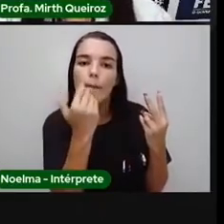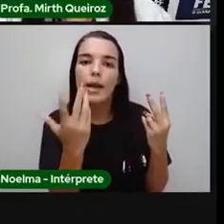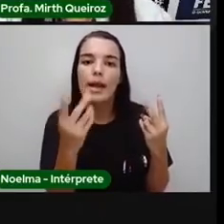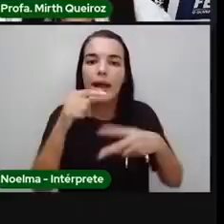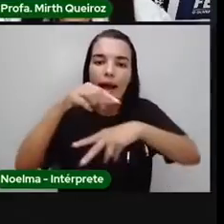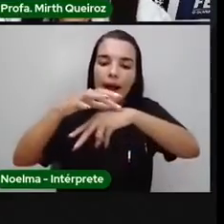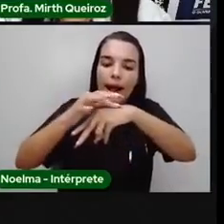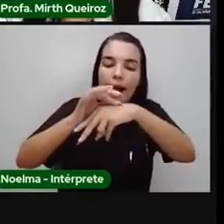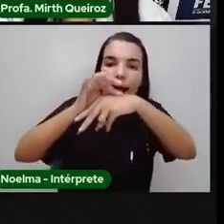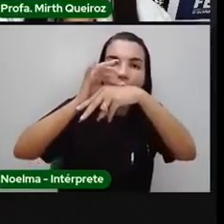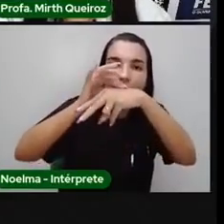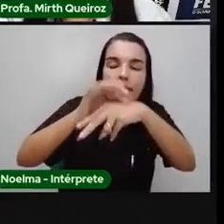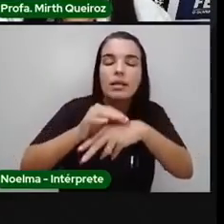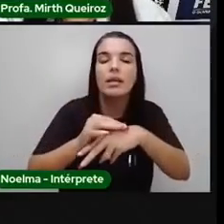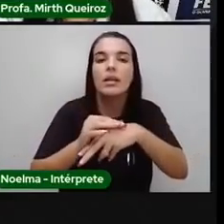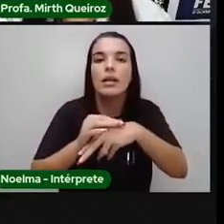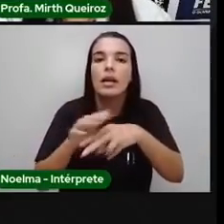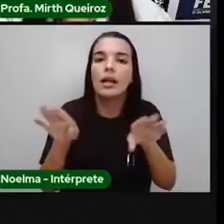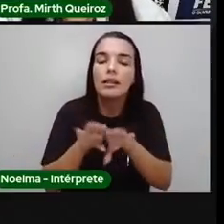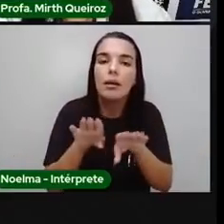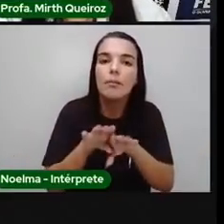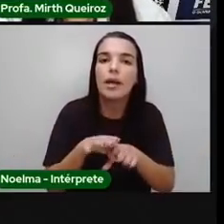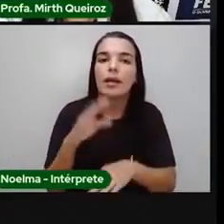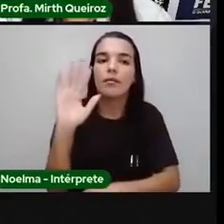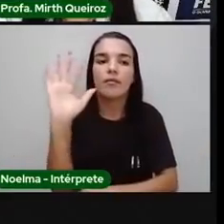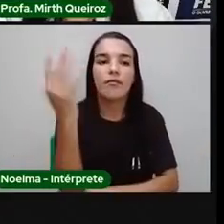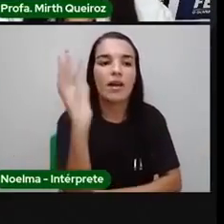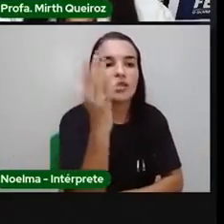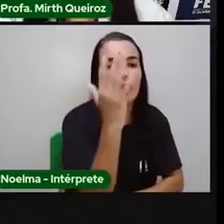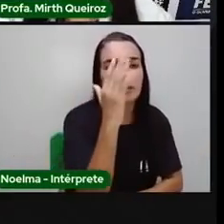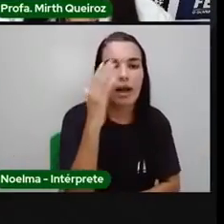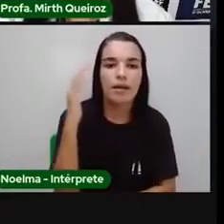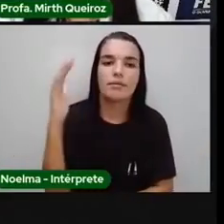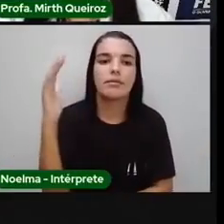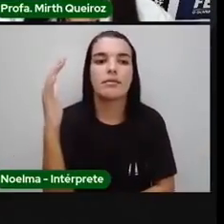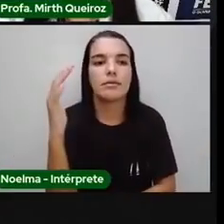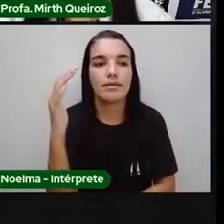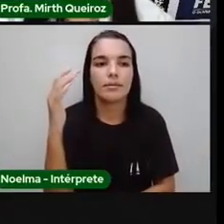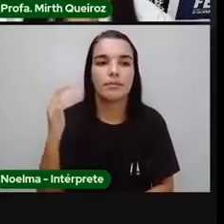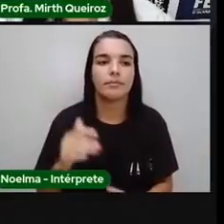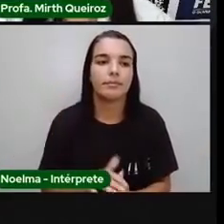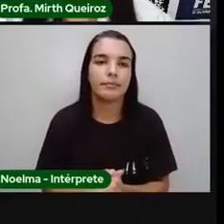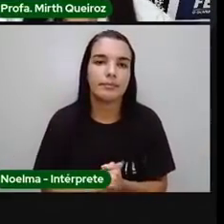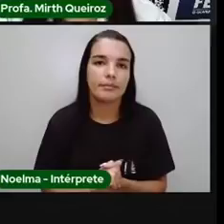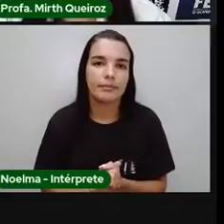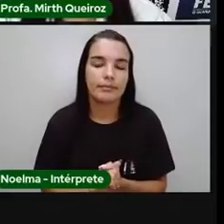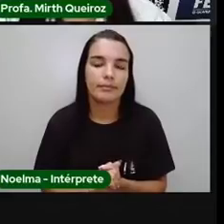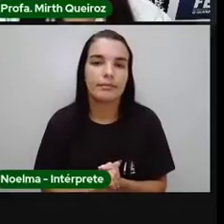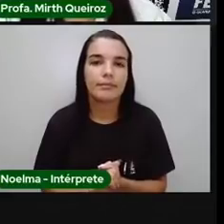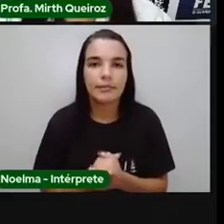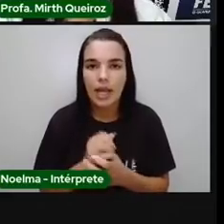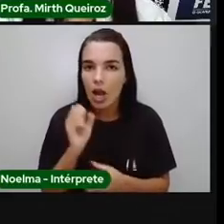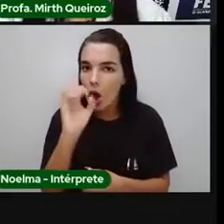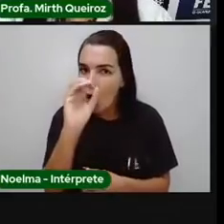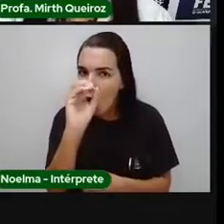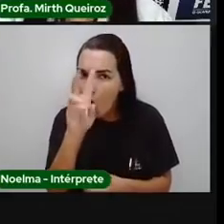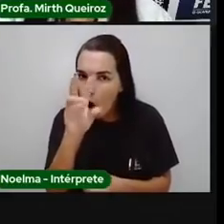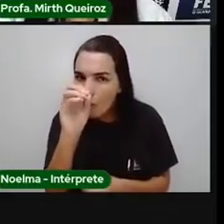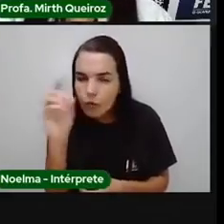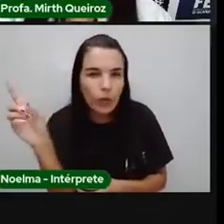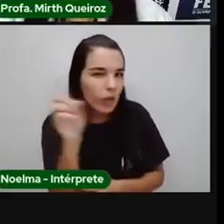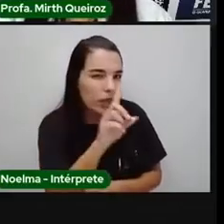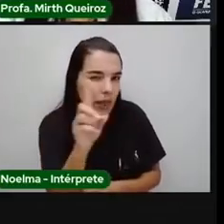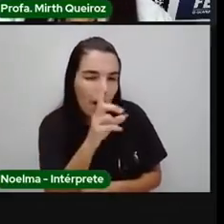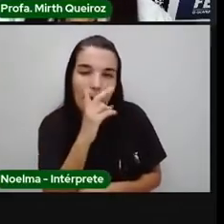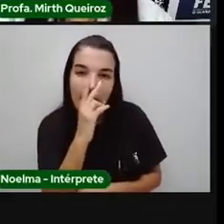tem que comer planta. Carnívoros não tem que comer carne. O onívoro é o quê? É ovo? Não, não. Embora o nome